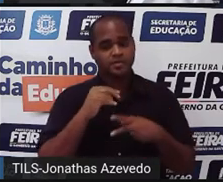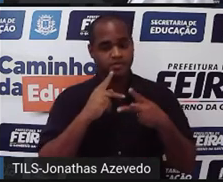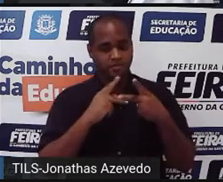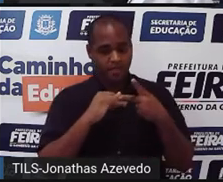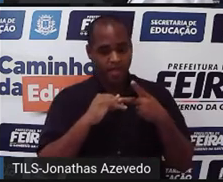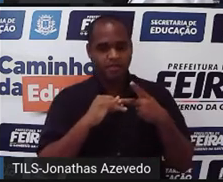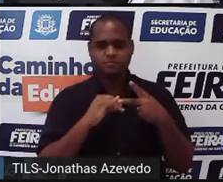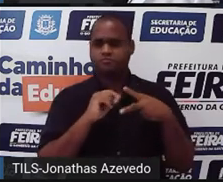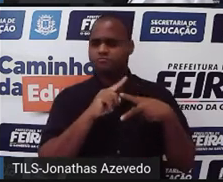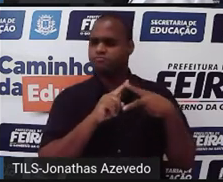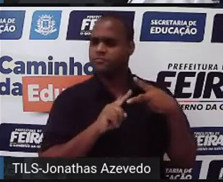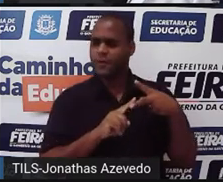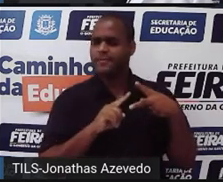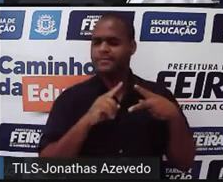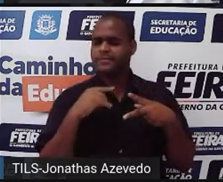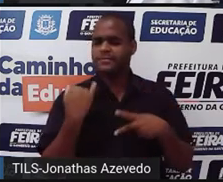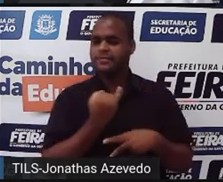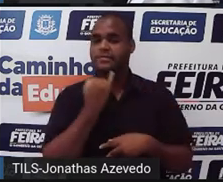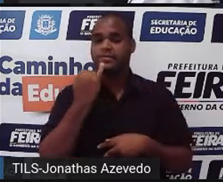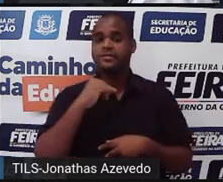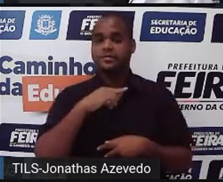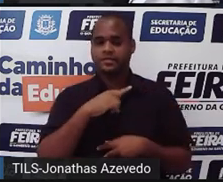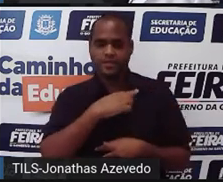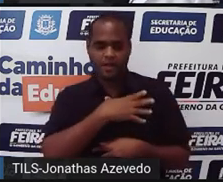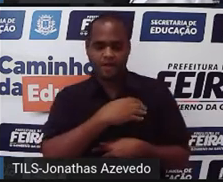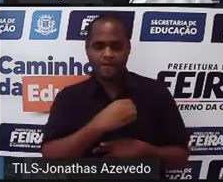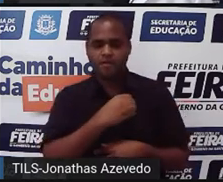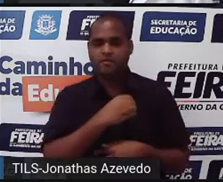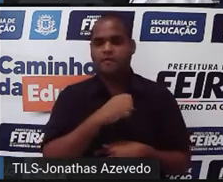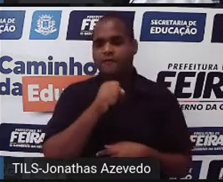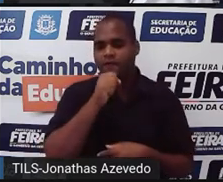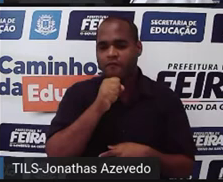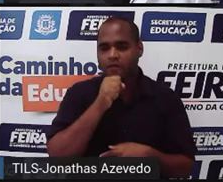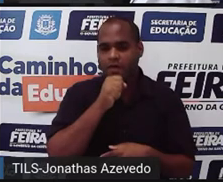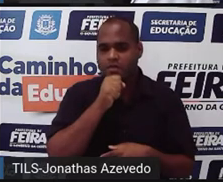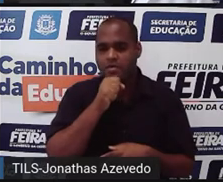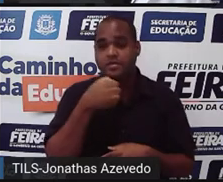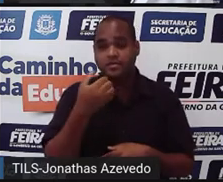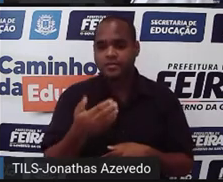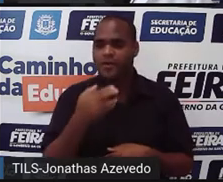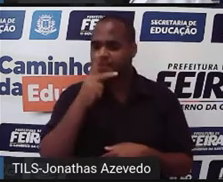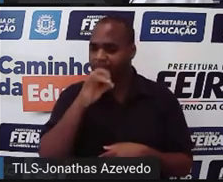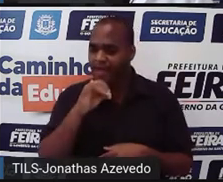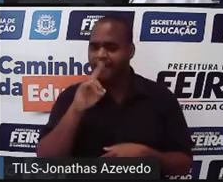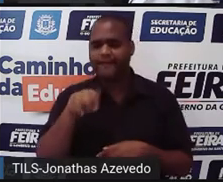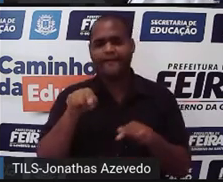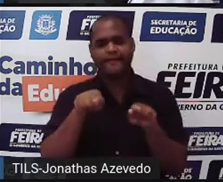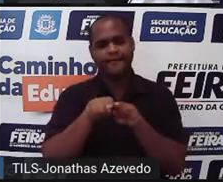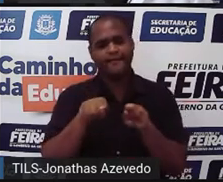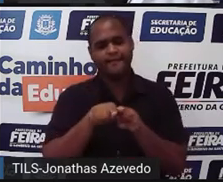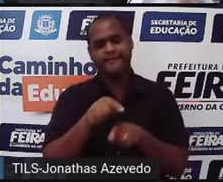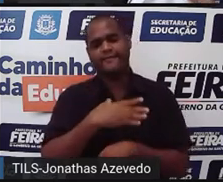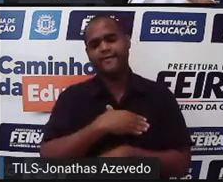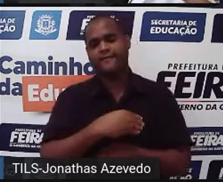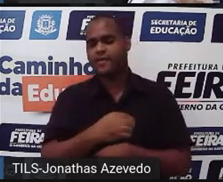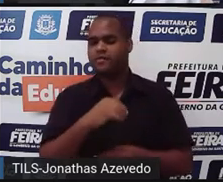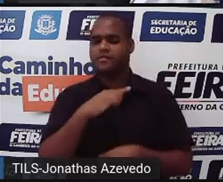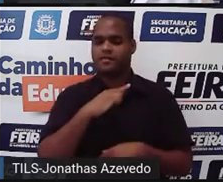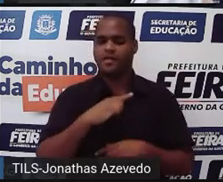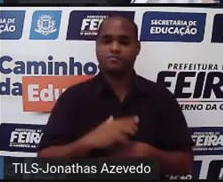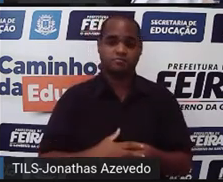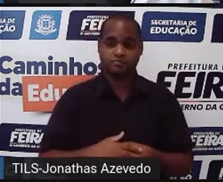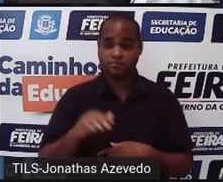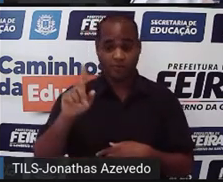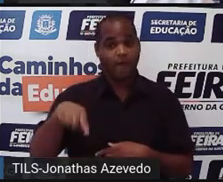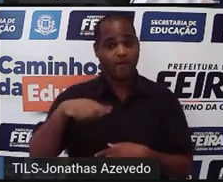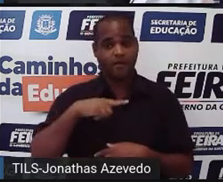É porque esse pai é filho do avô. Então, o pai também é filho. Tá? E aí você tem dois